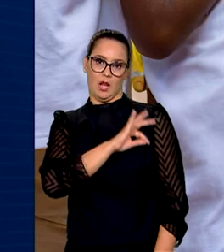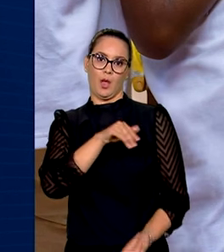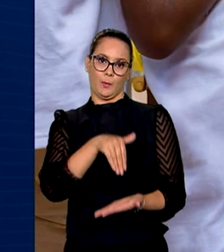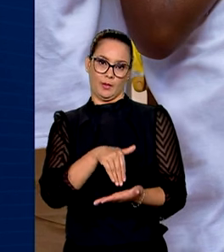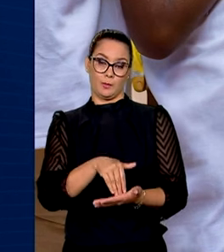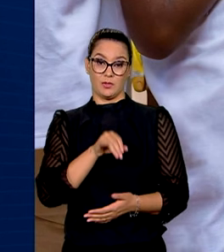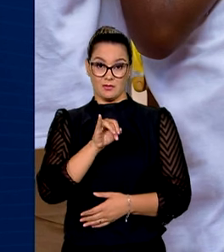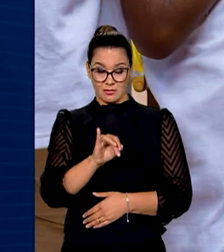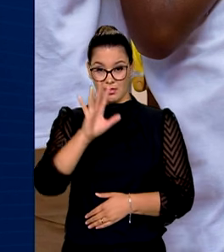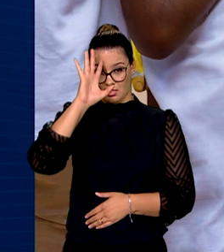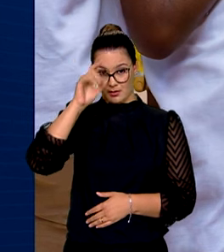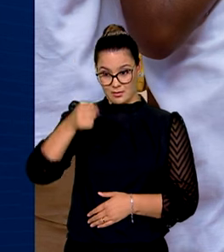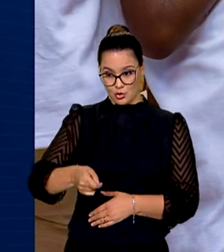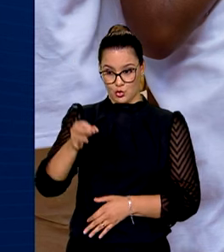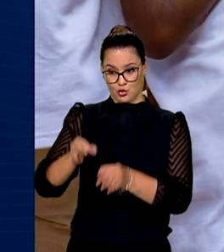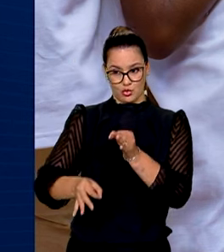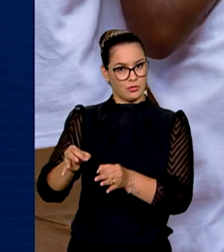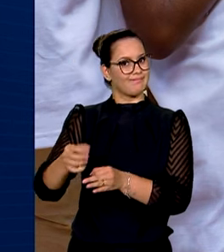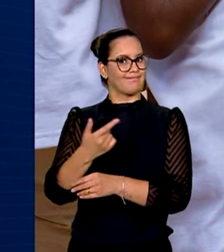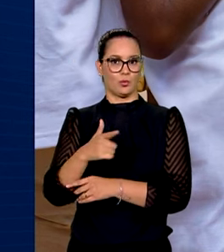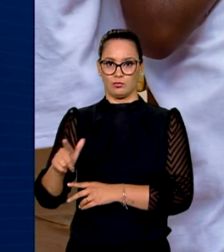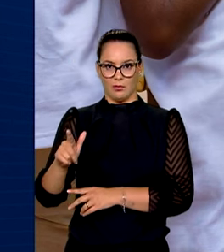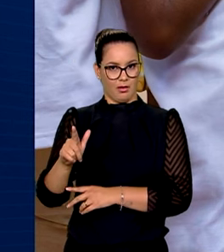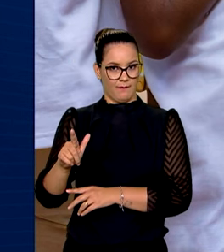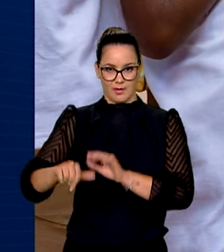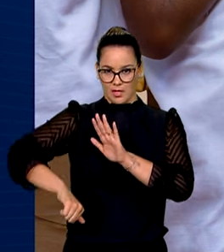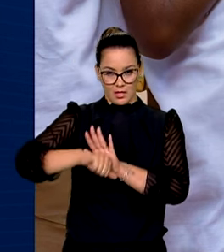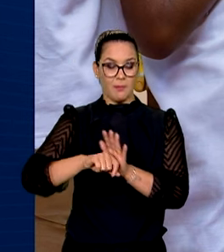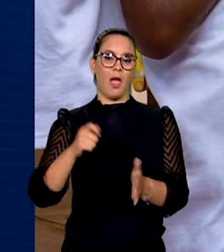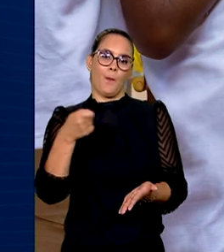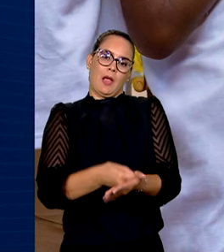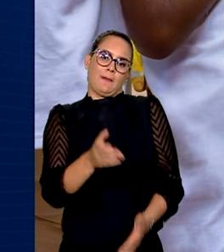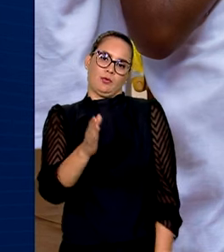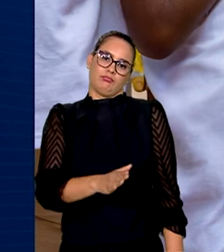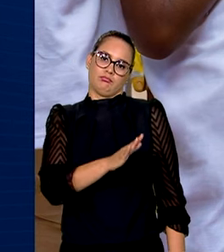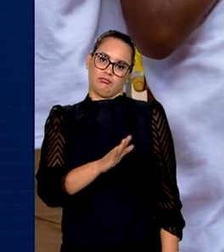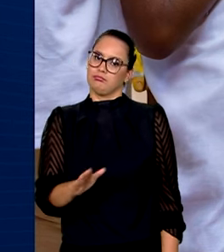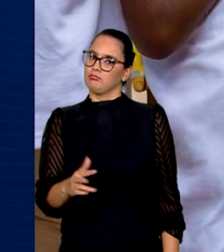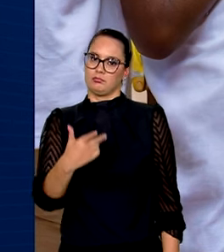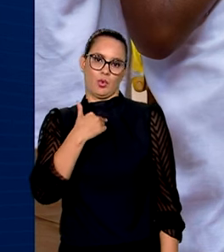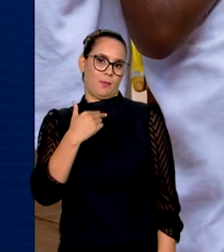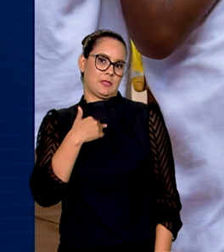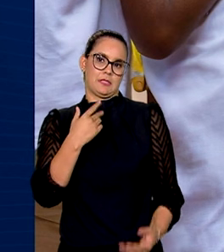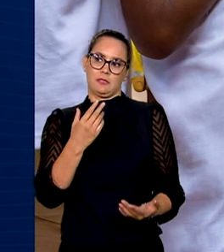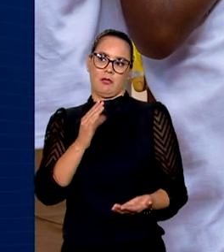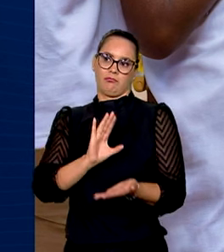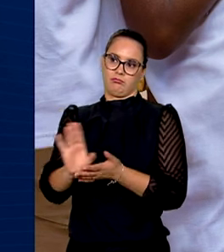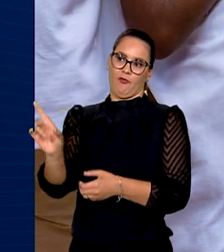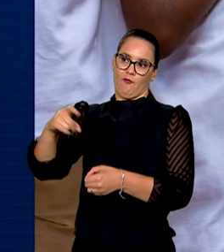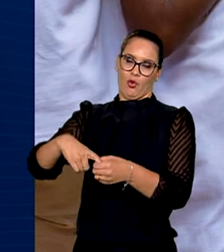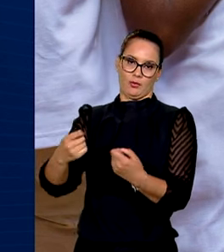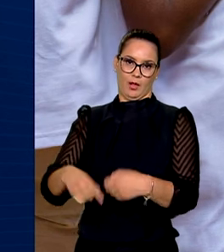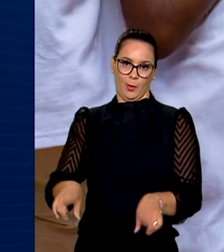Se ficar decidido pela justiça que não houve o crime, o pagamento será suspenso, não sendo obrigado a ressarcir o